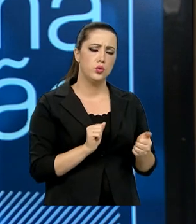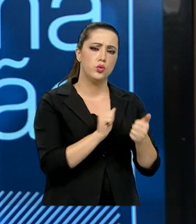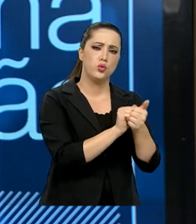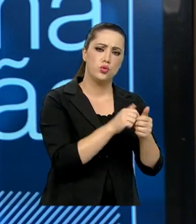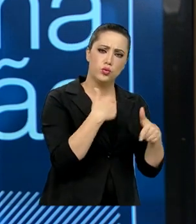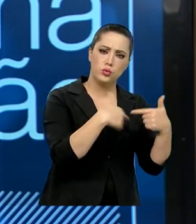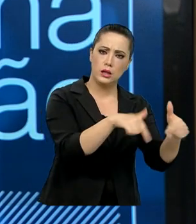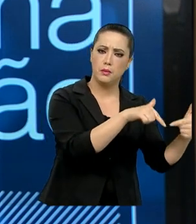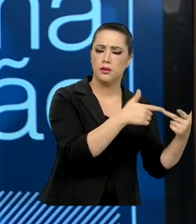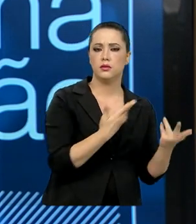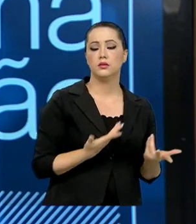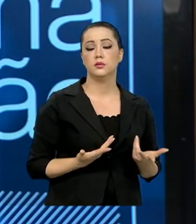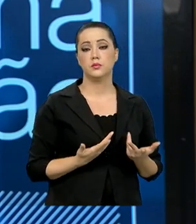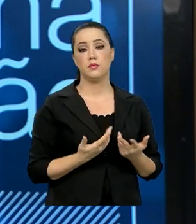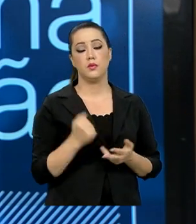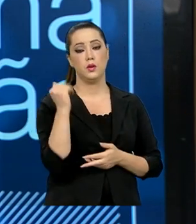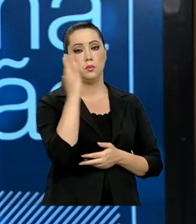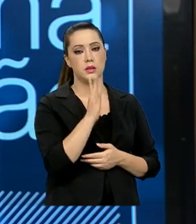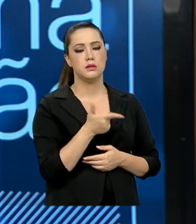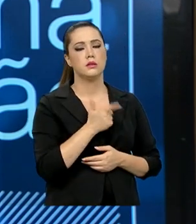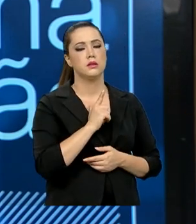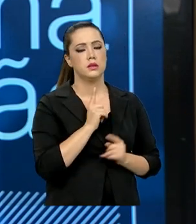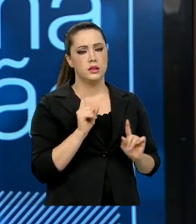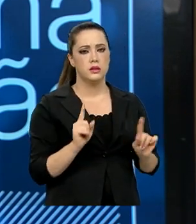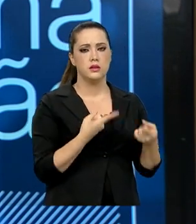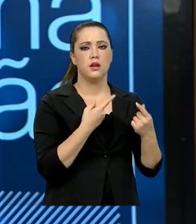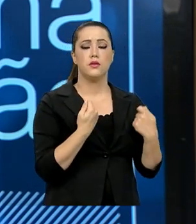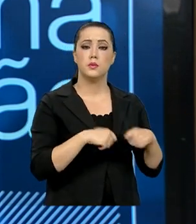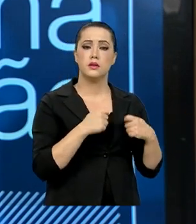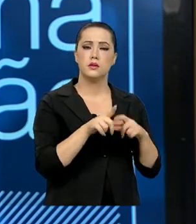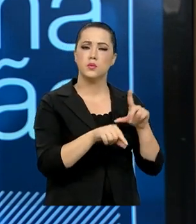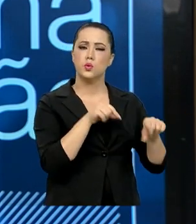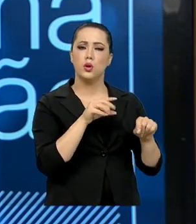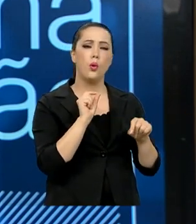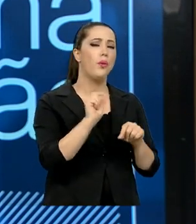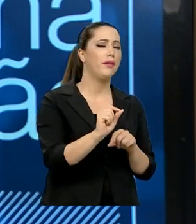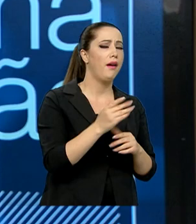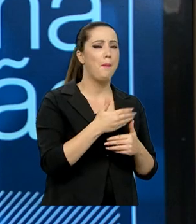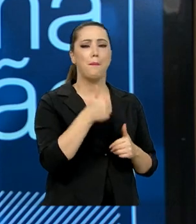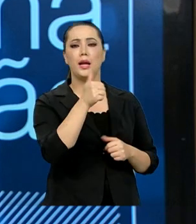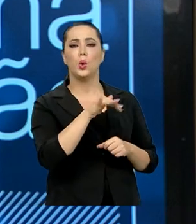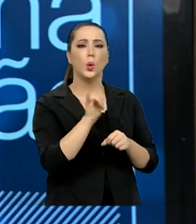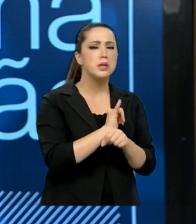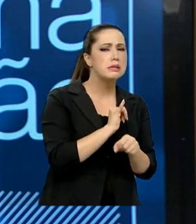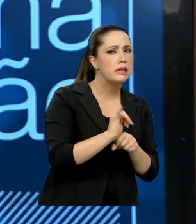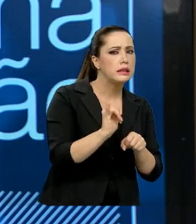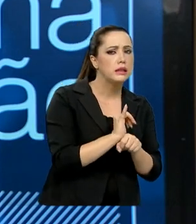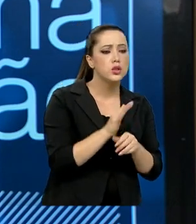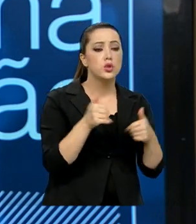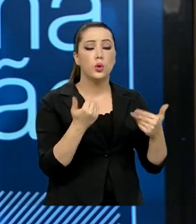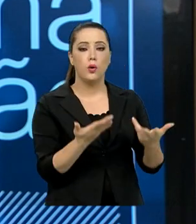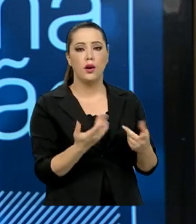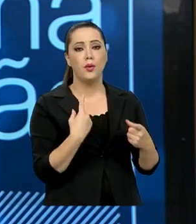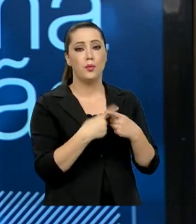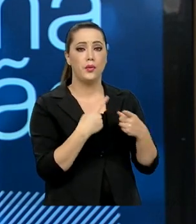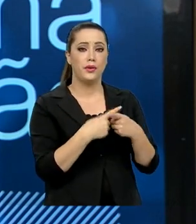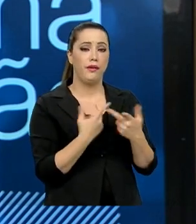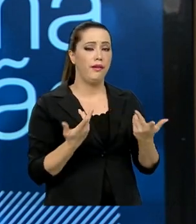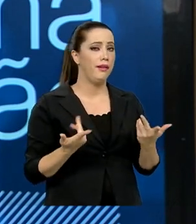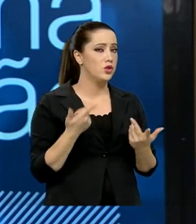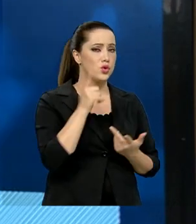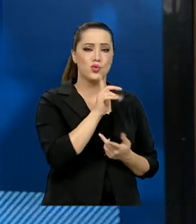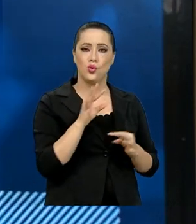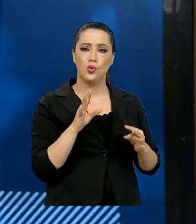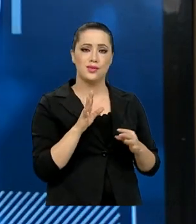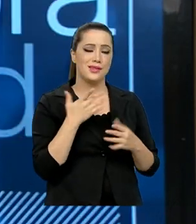Então, o Brasil tem esse desafio, precisamos definir o que é estratégico, porque, vamos dizer assim, o cobertor é curto, a gente não